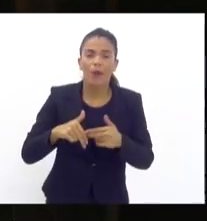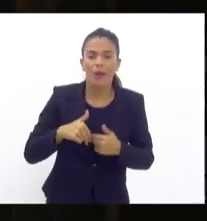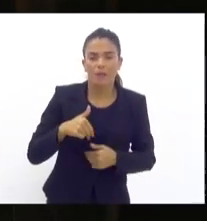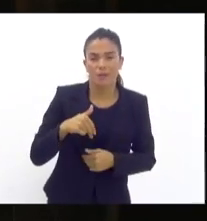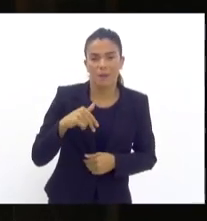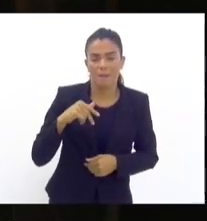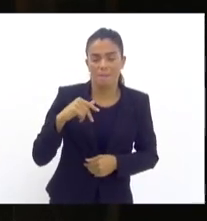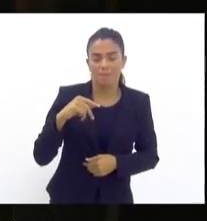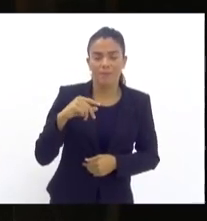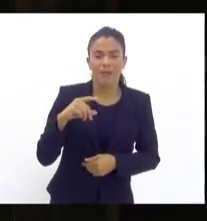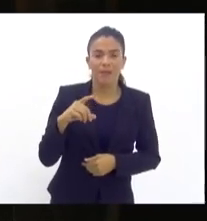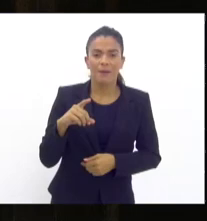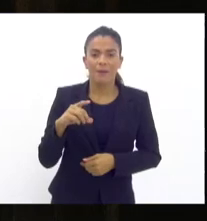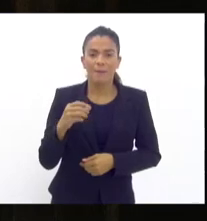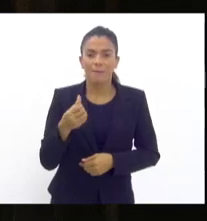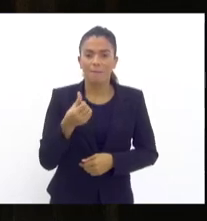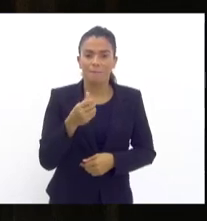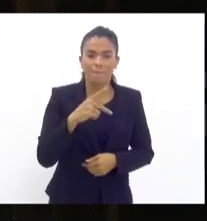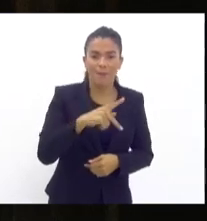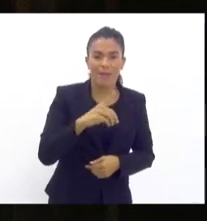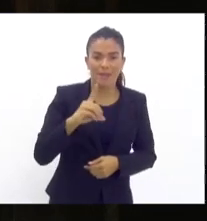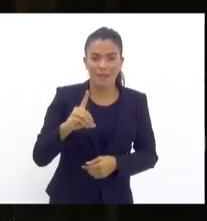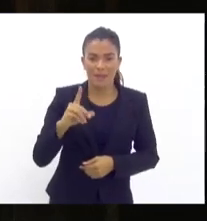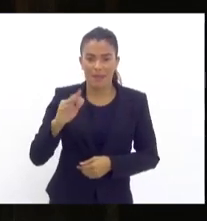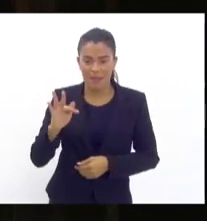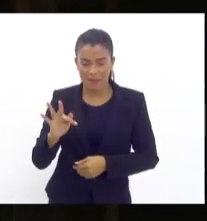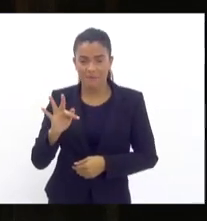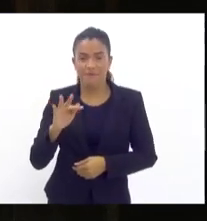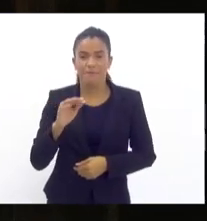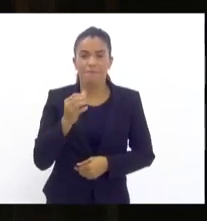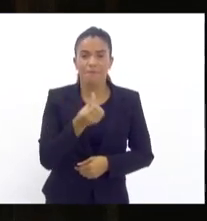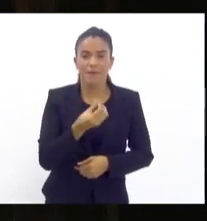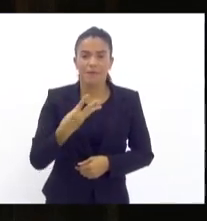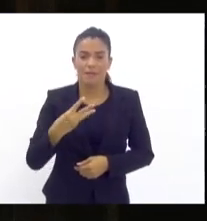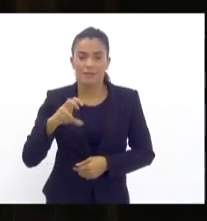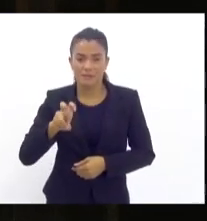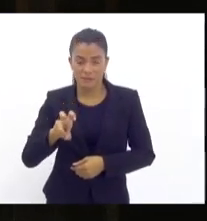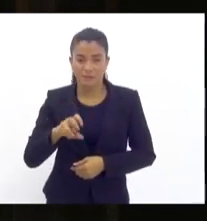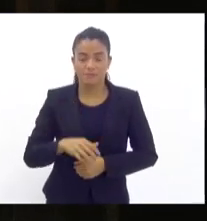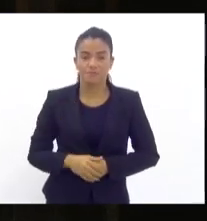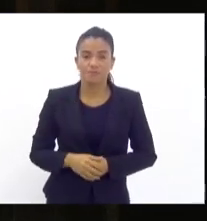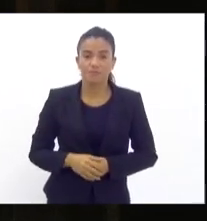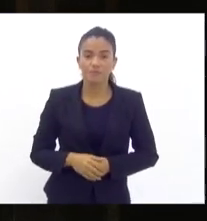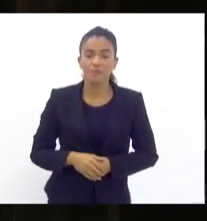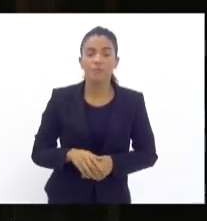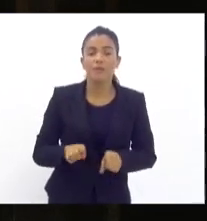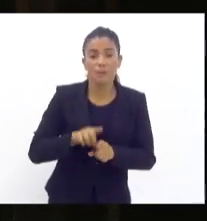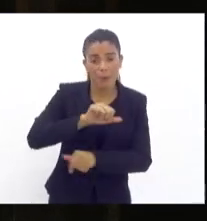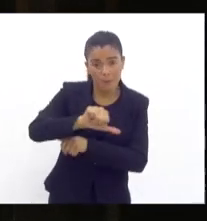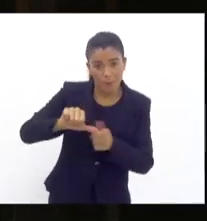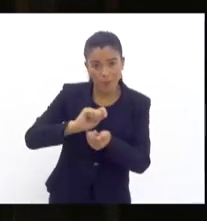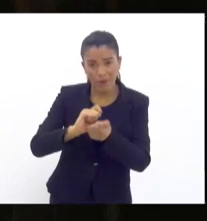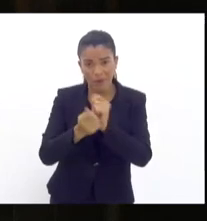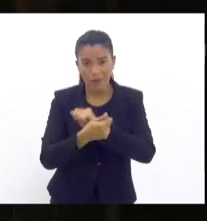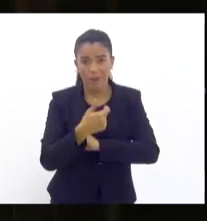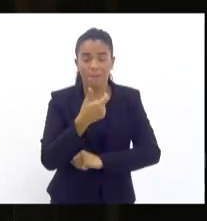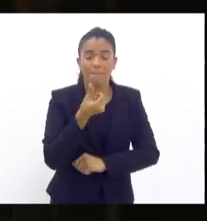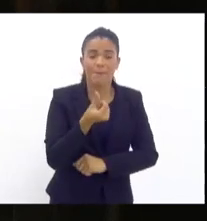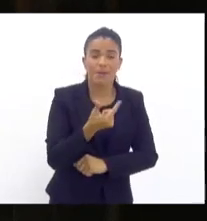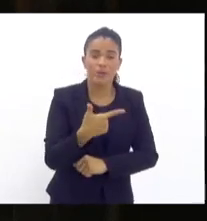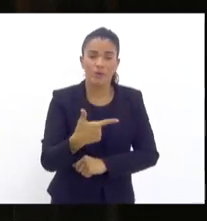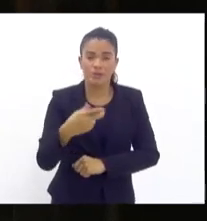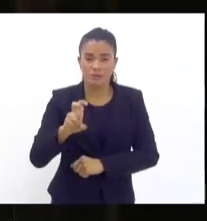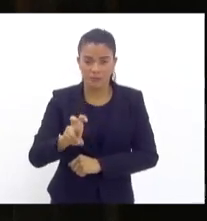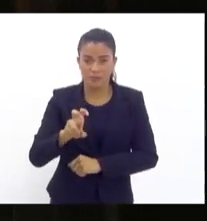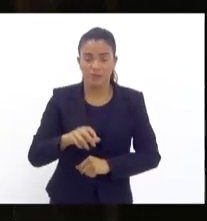continuamos fazendo as operações dentro dos moldes da DPF 635. E, além disso, apoiamos